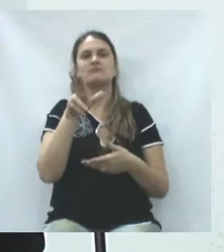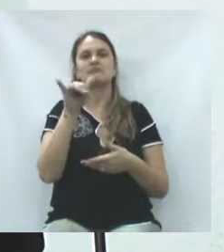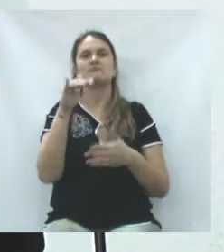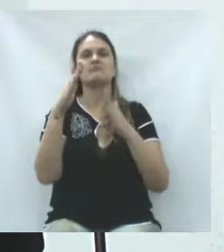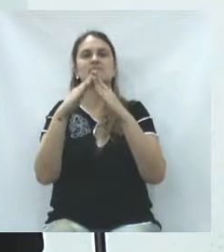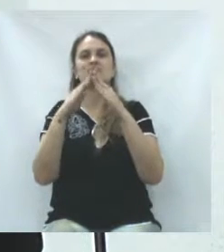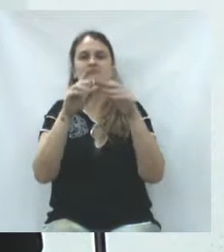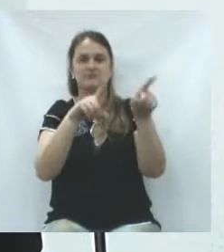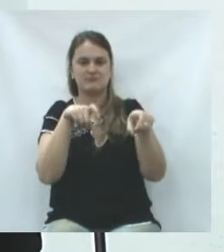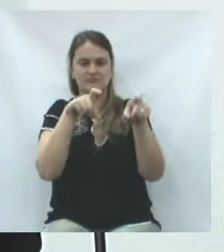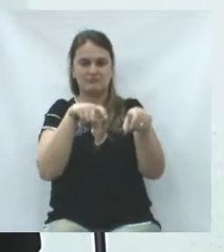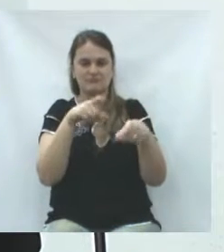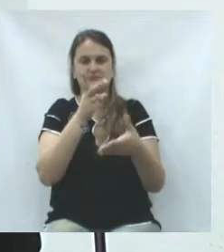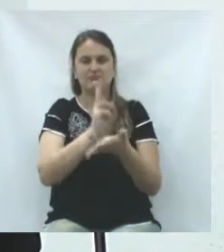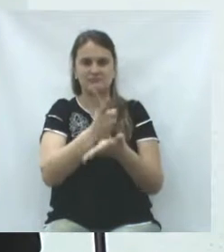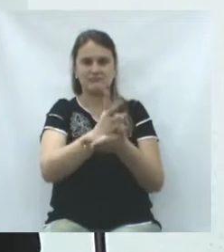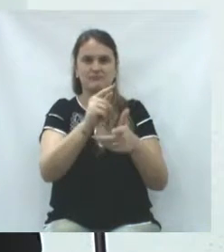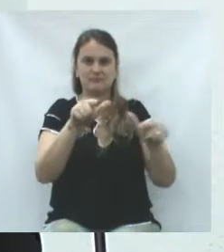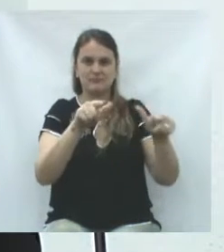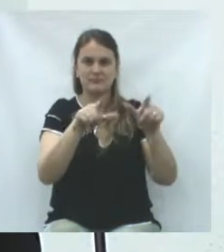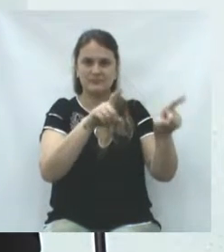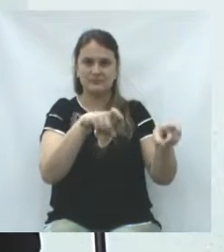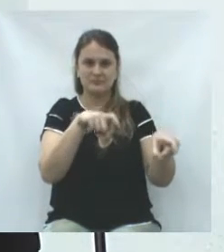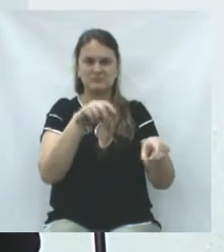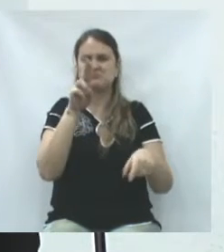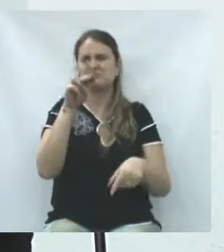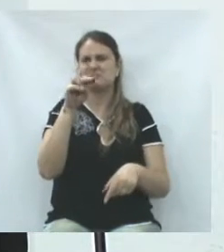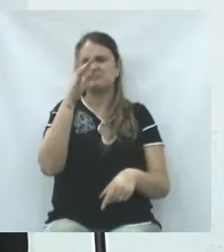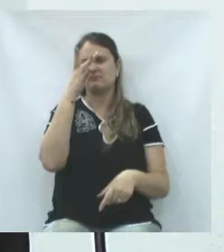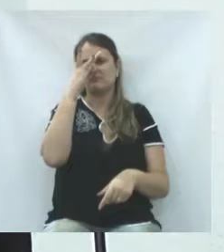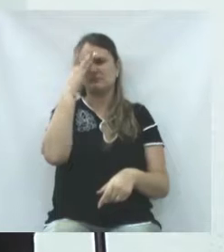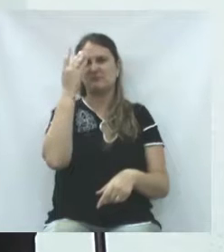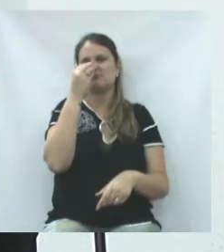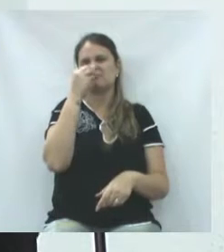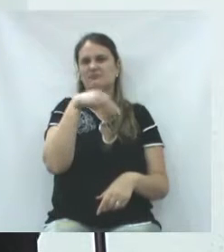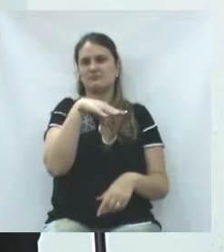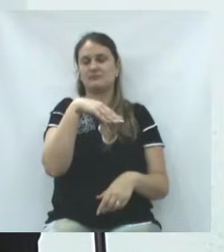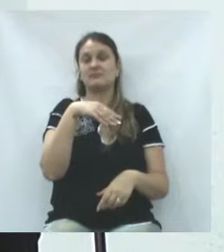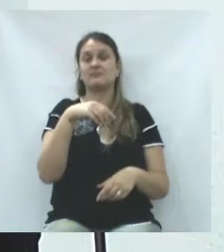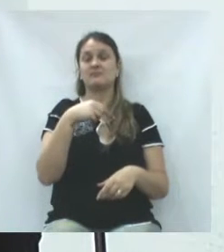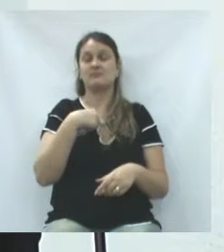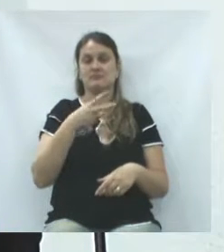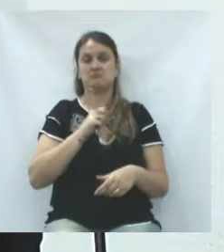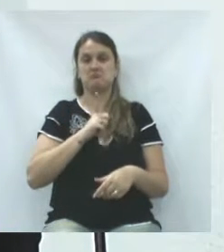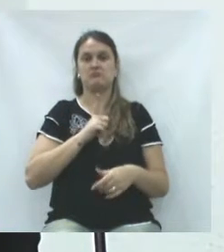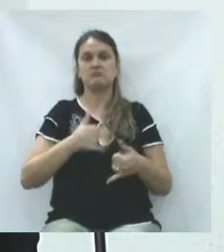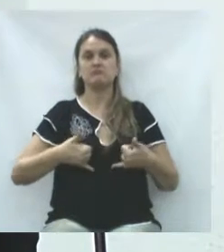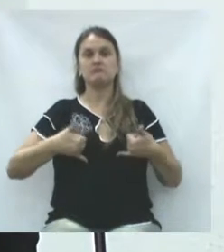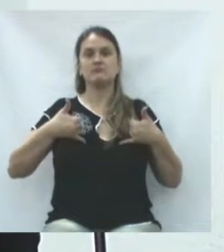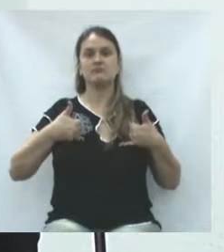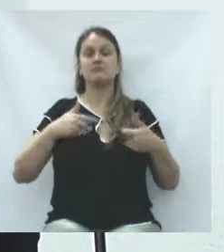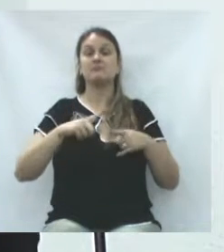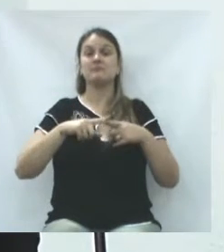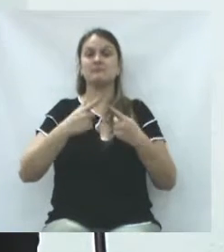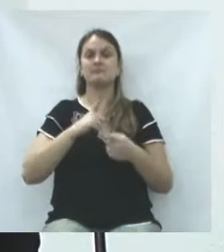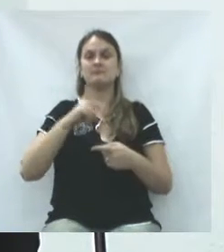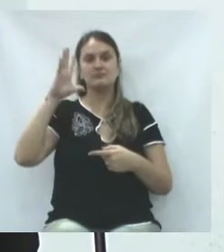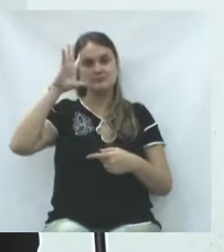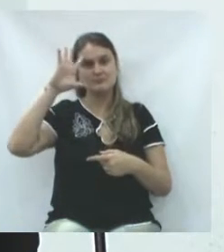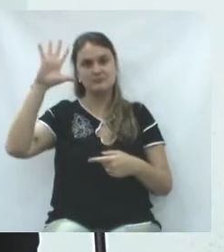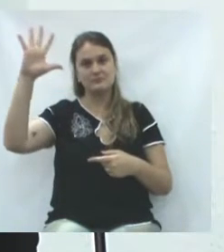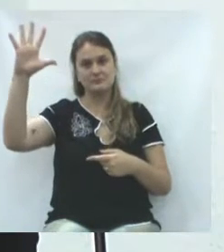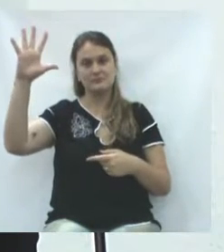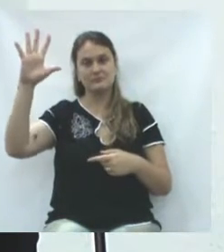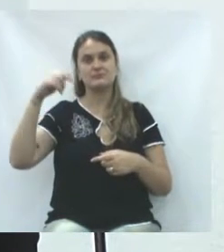vai para a Casa Carpi continuar trabalhando na roça, não desmerecendo a classe de trabalhador rural, mas era meu sonho.